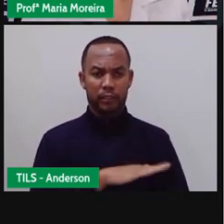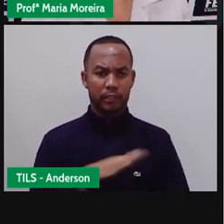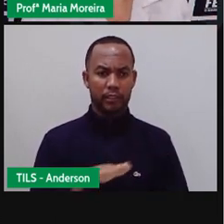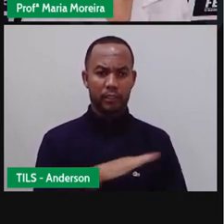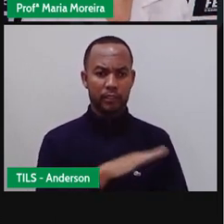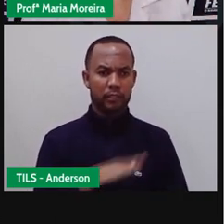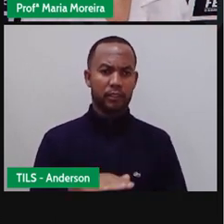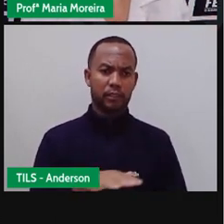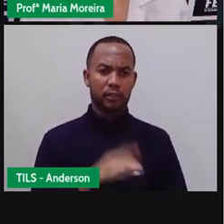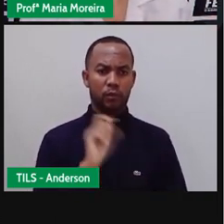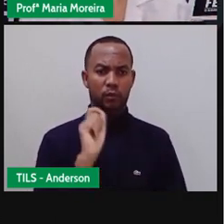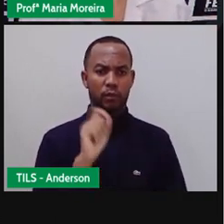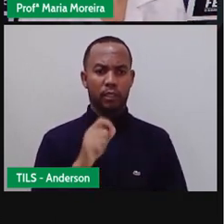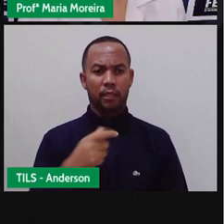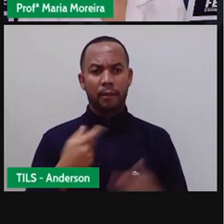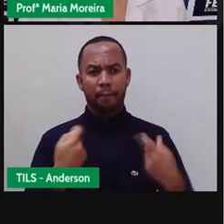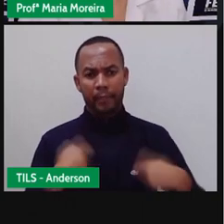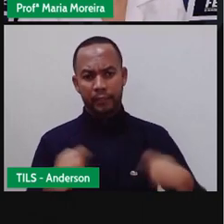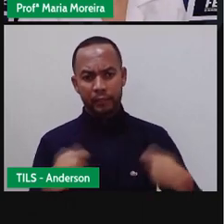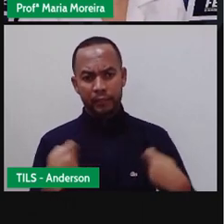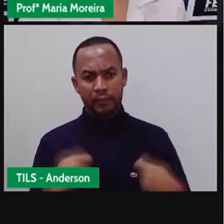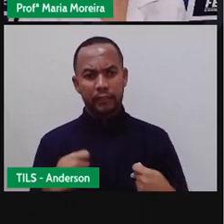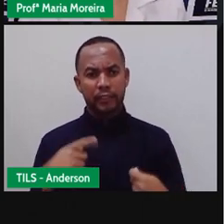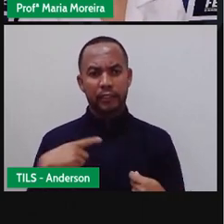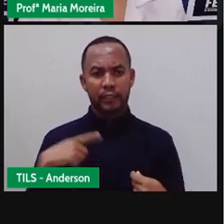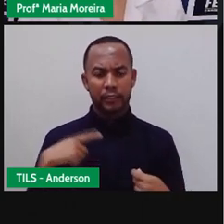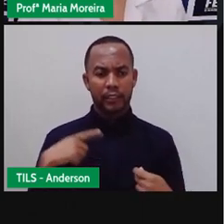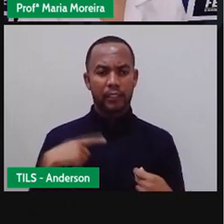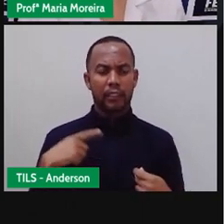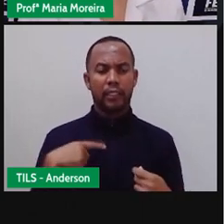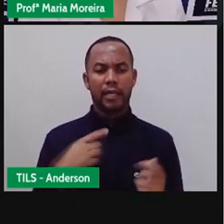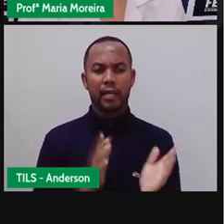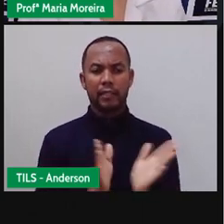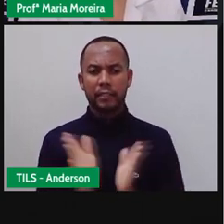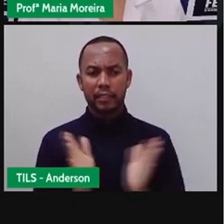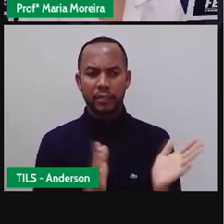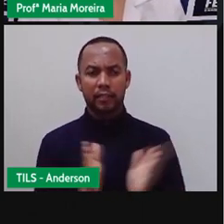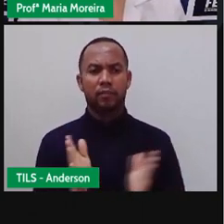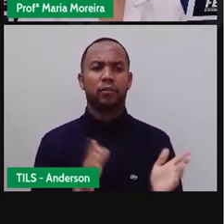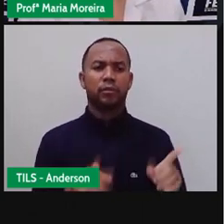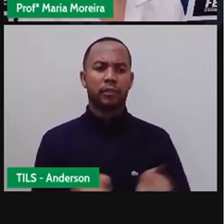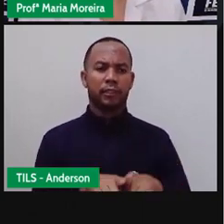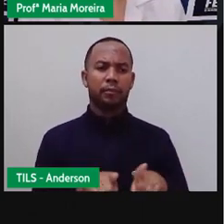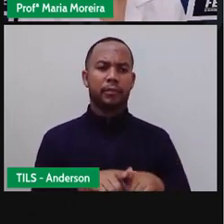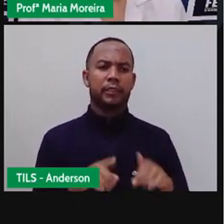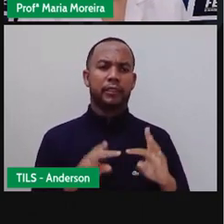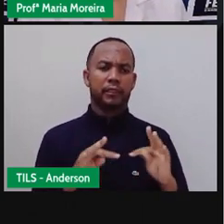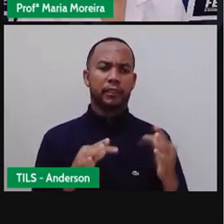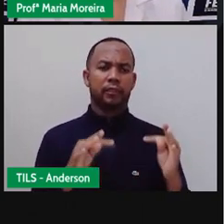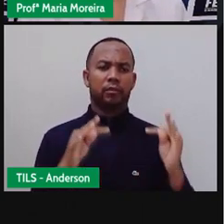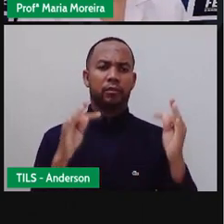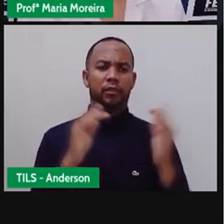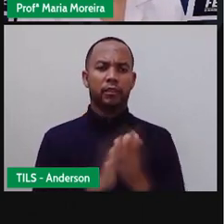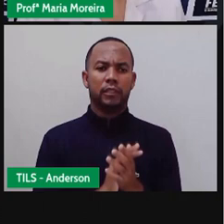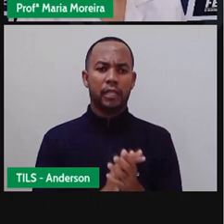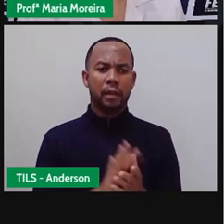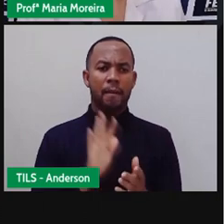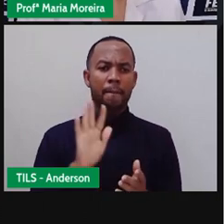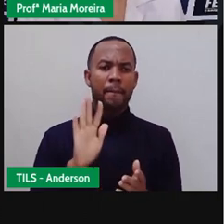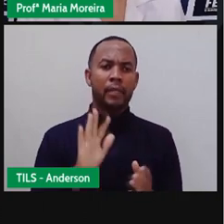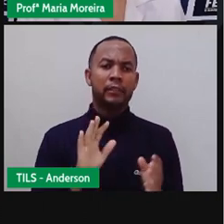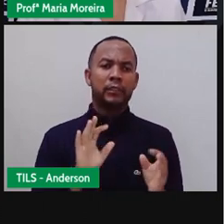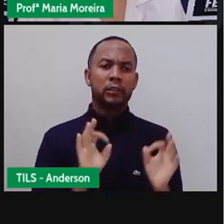precisam, sim, ter acesso às possibilidades oferecidas pela tecnologia, mas de uma forma